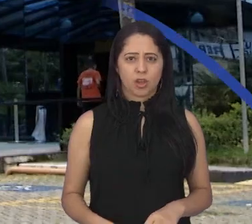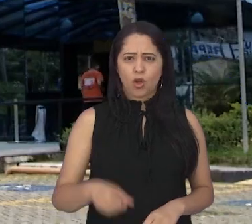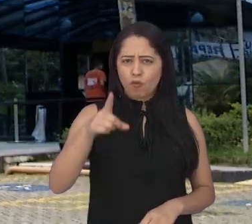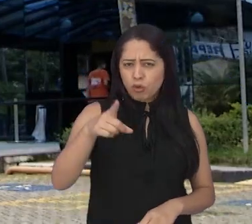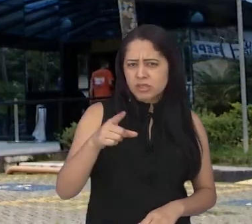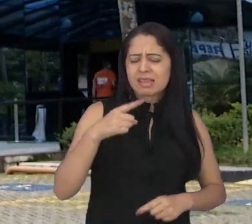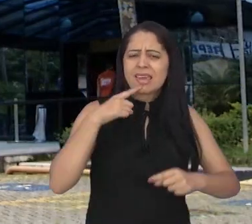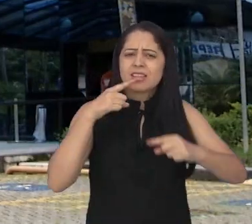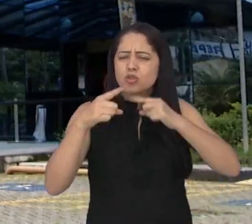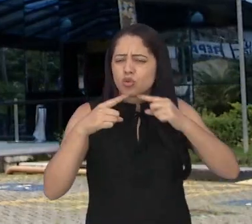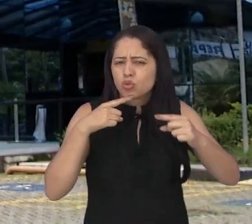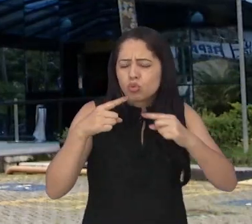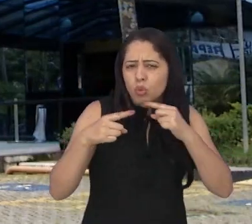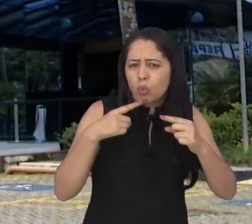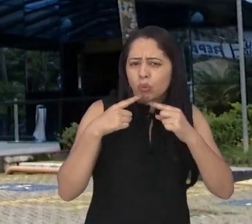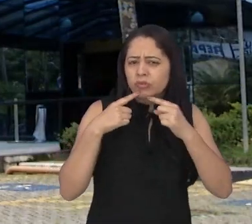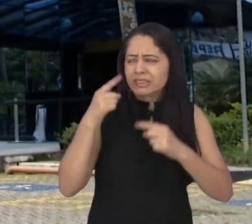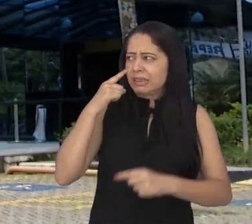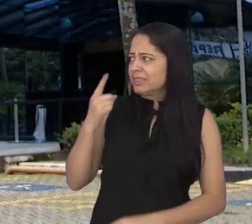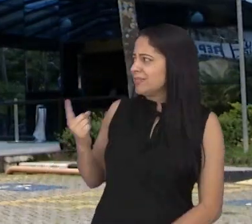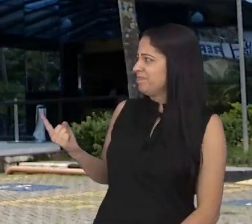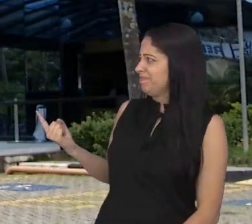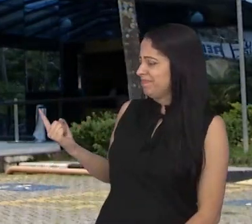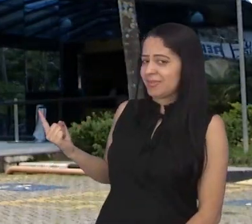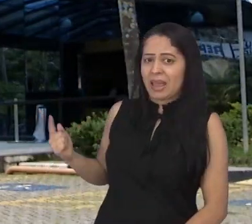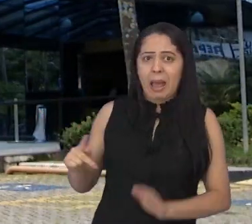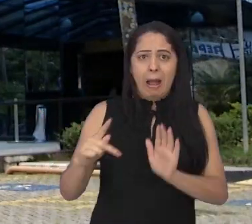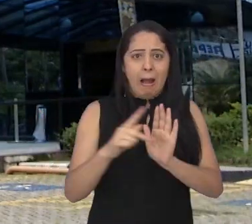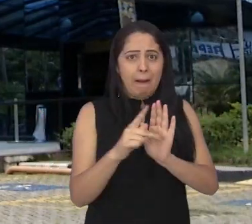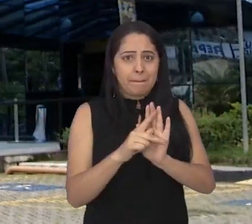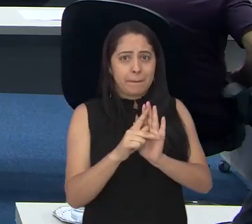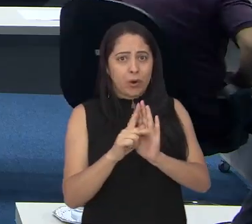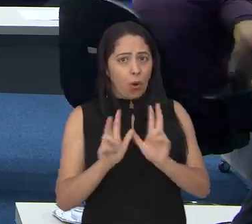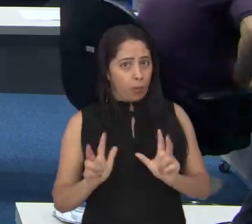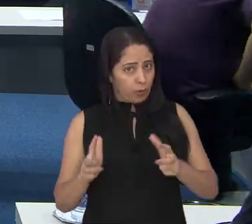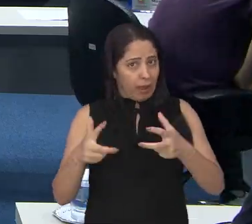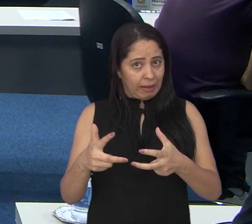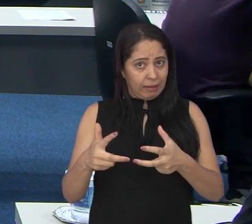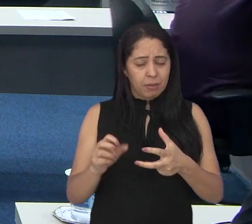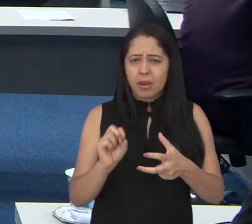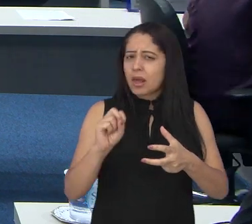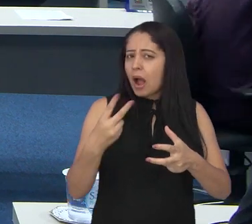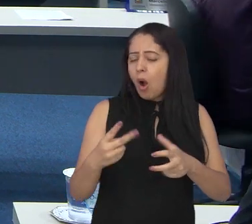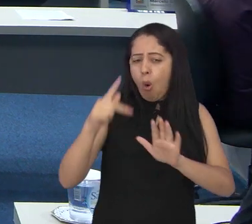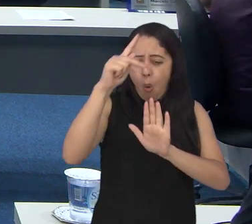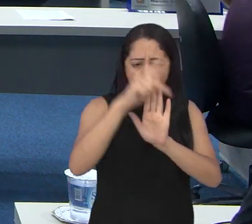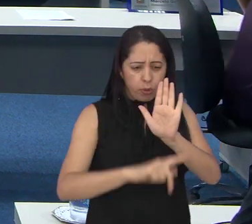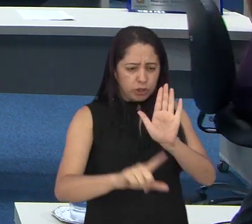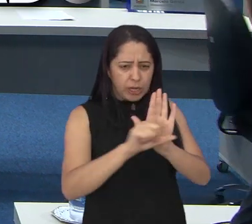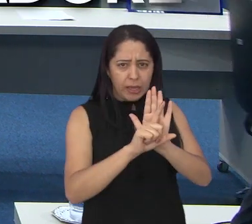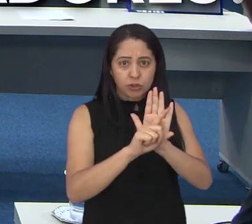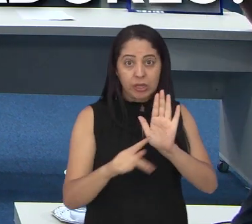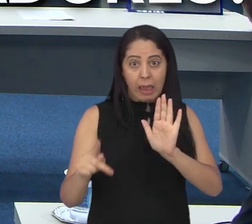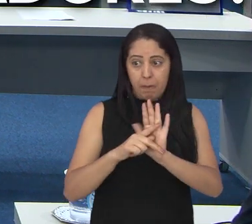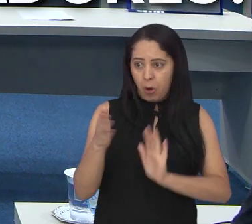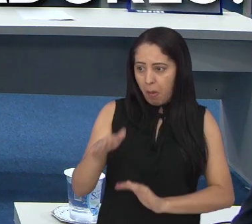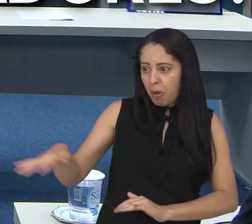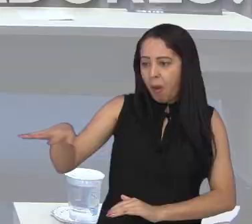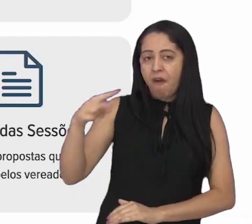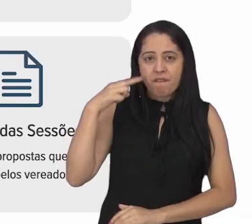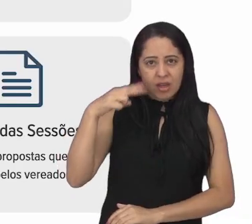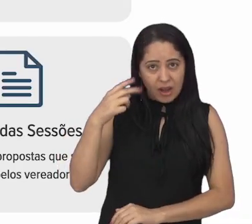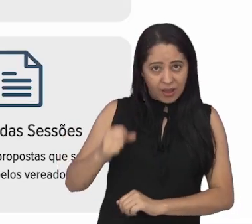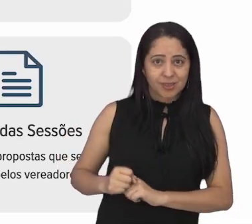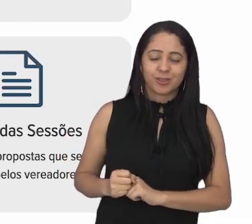Você tem alguma dúvida ou questionamento sobre a Câmara ou algum projeto de lei aprovado pelos vereadores?